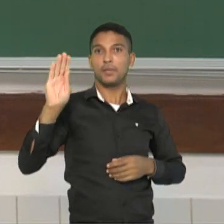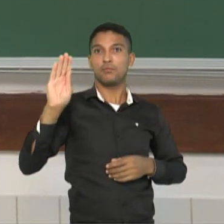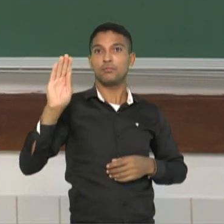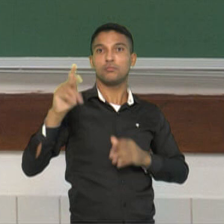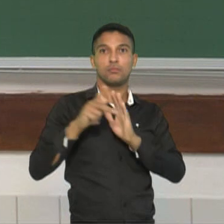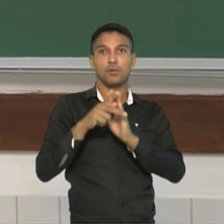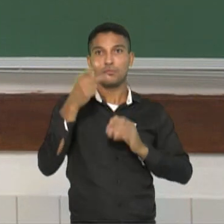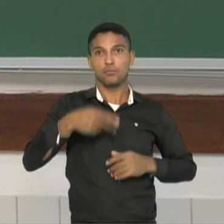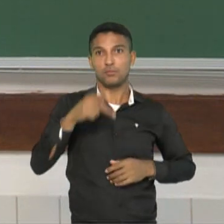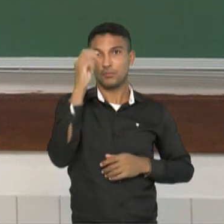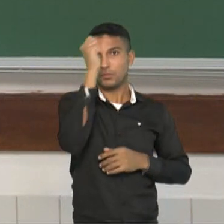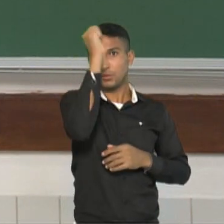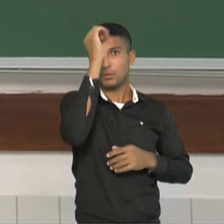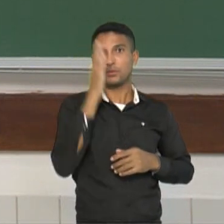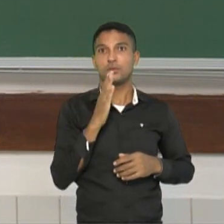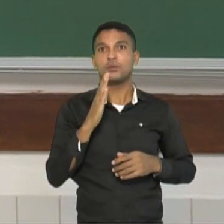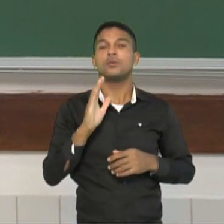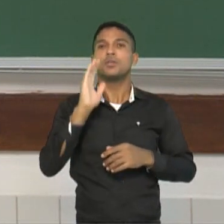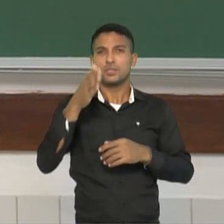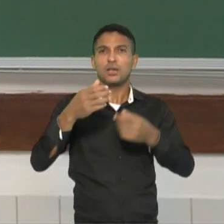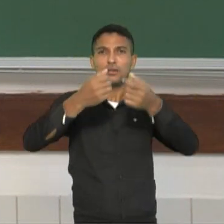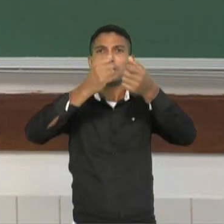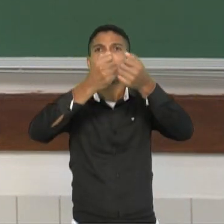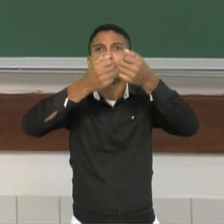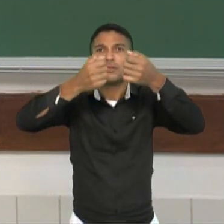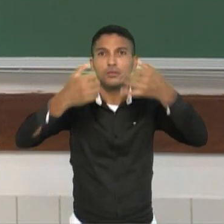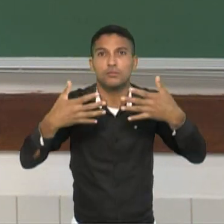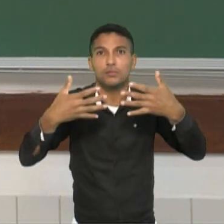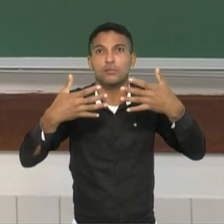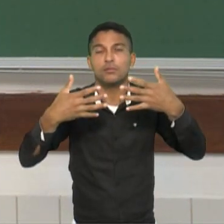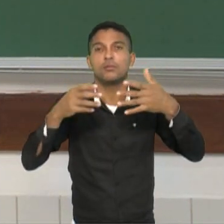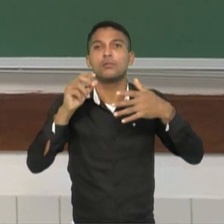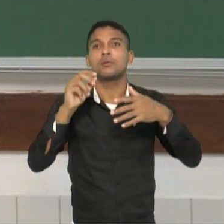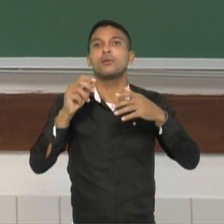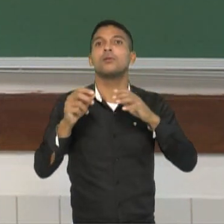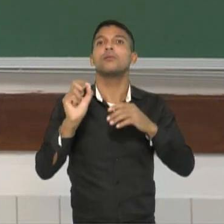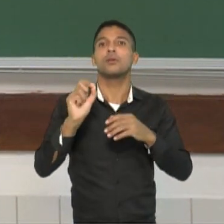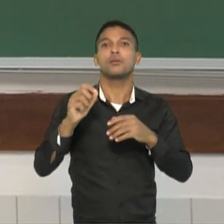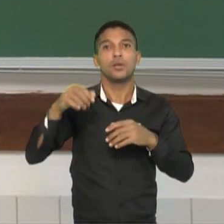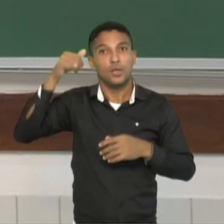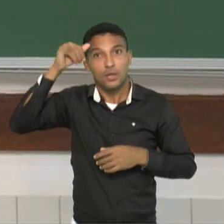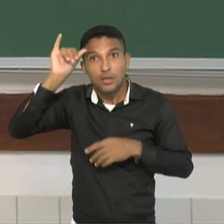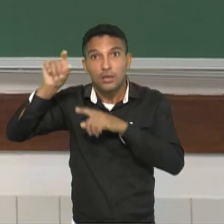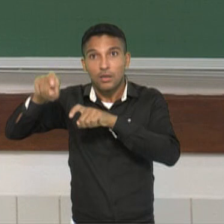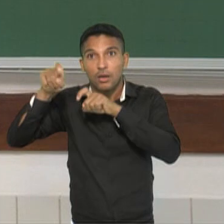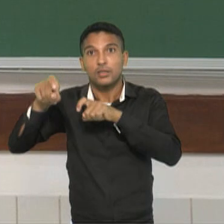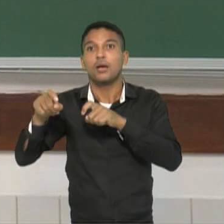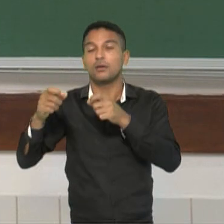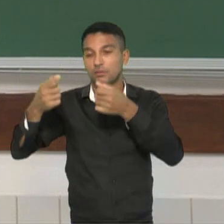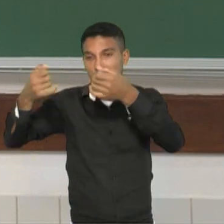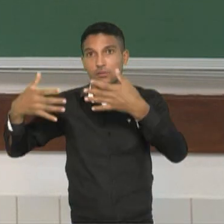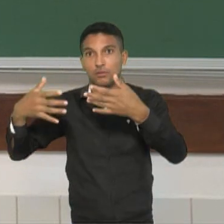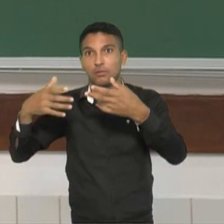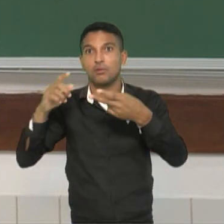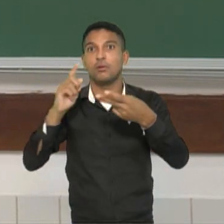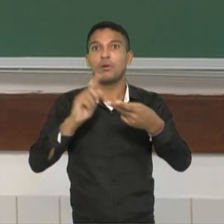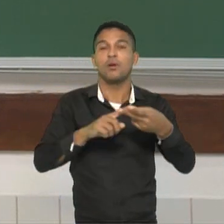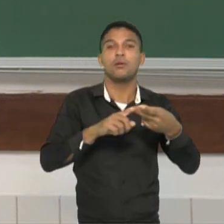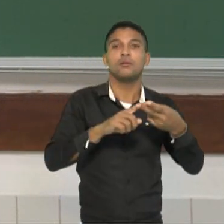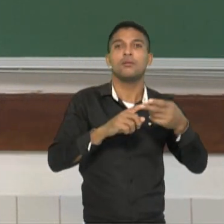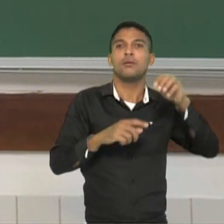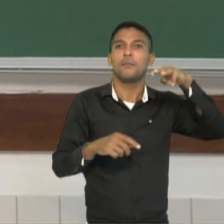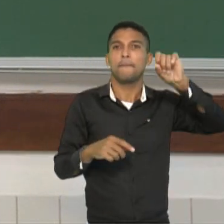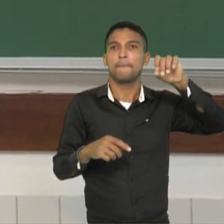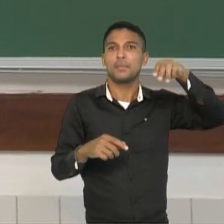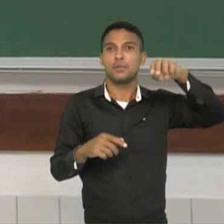pecuária, sobre a mineração e a indústria também é uma atividade muito importante para o país. Porém, nós